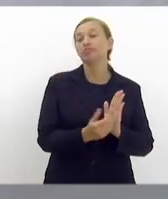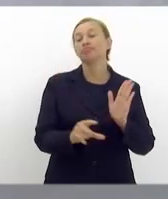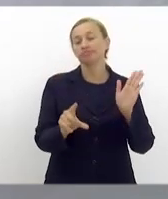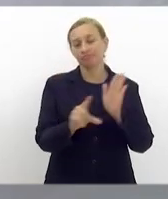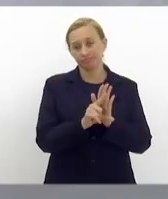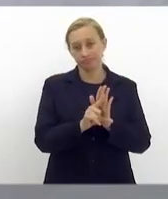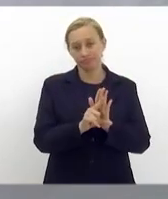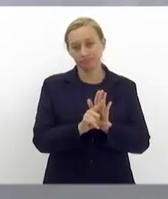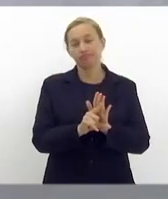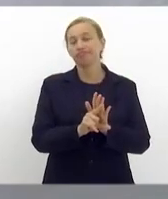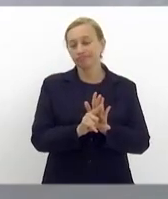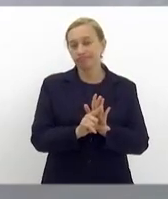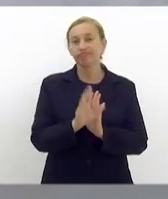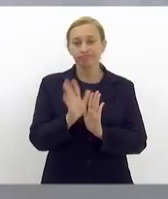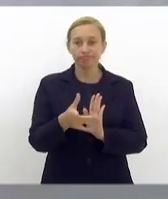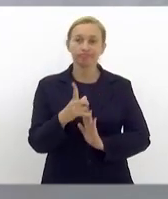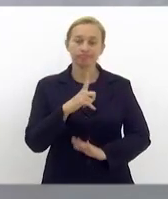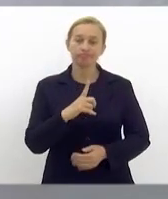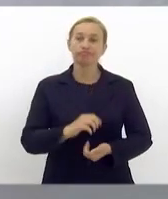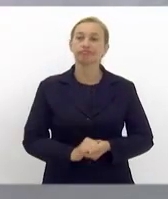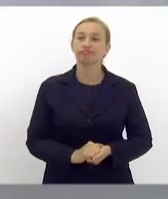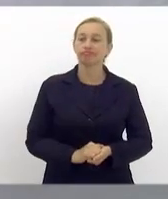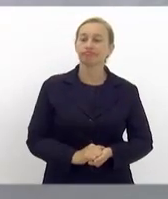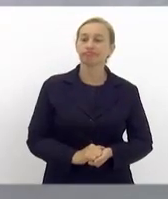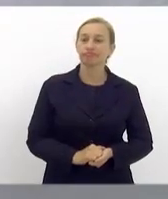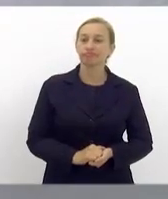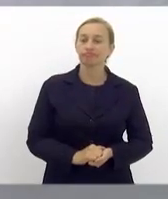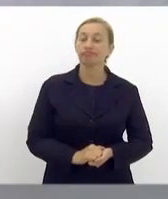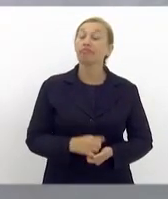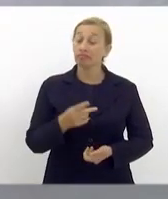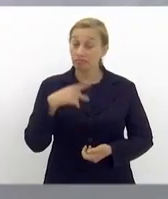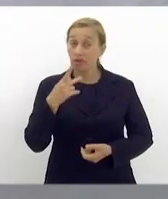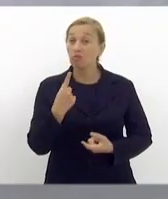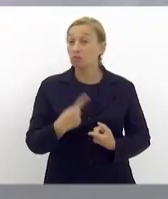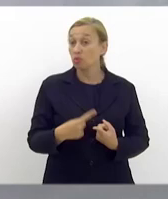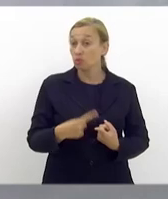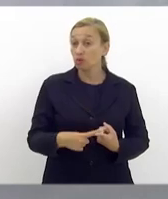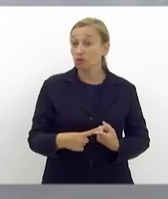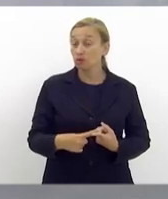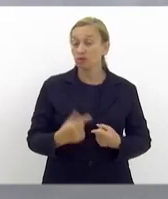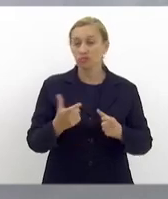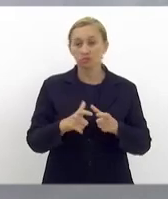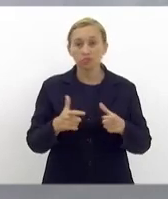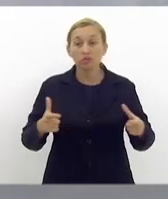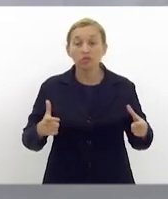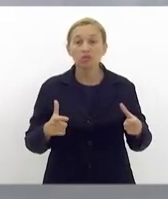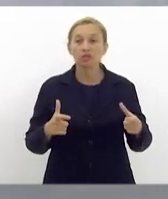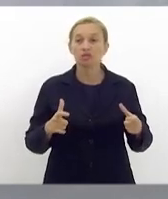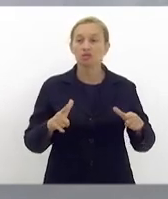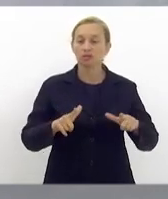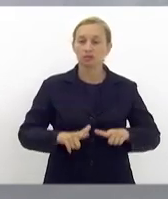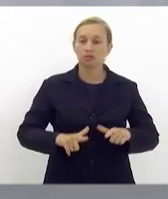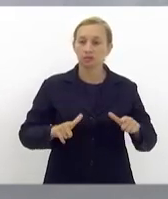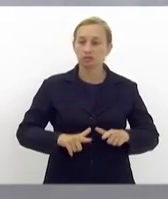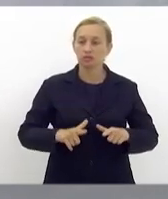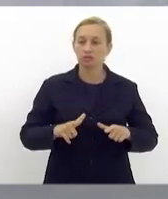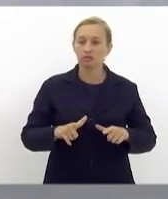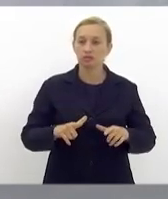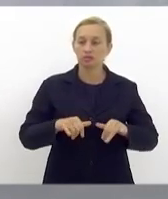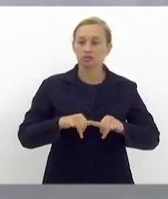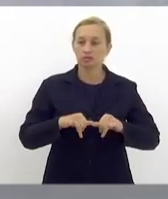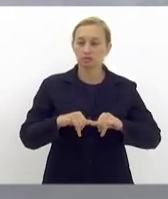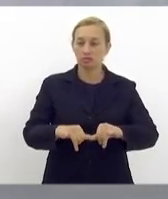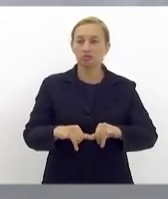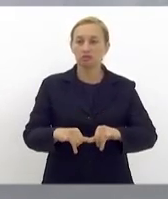das leis que já existem. Digo isso porque uma grande rede de supermercado